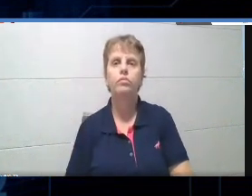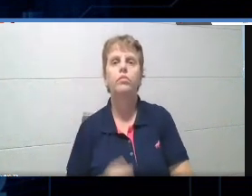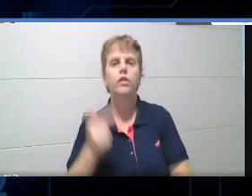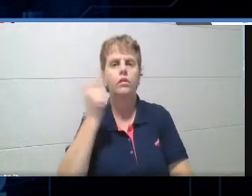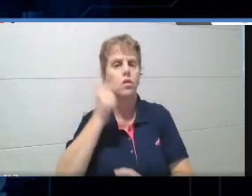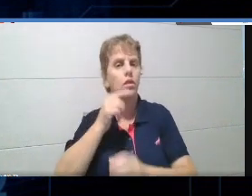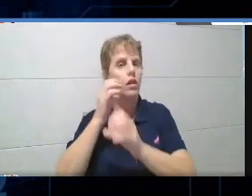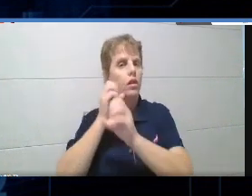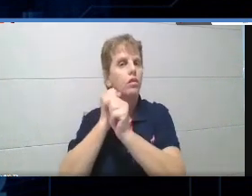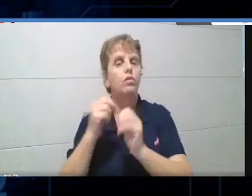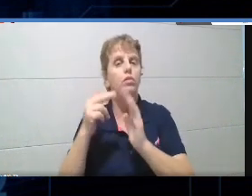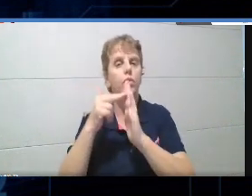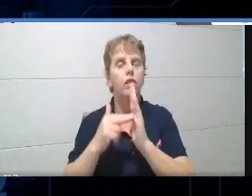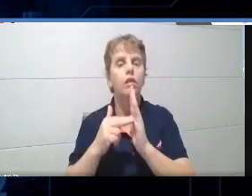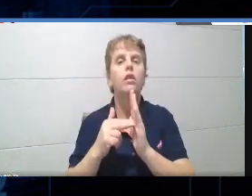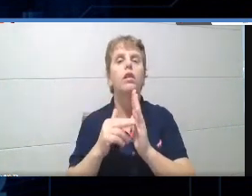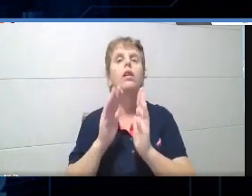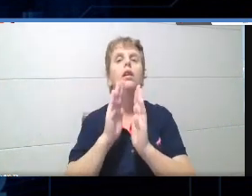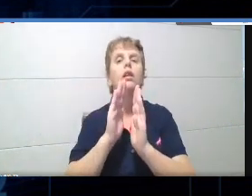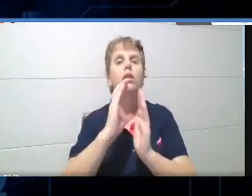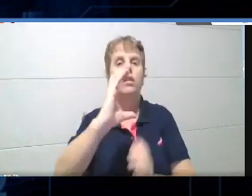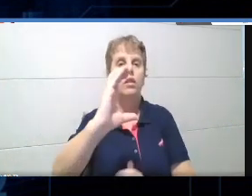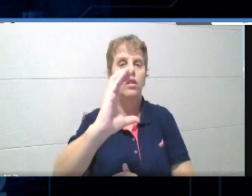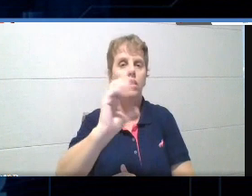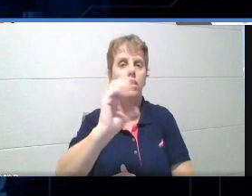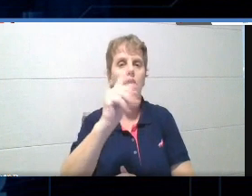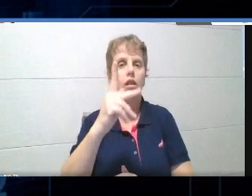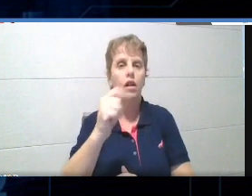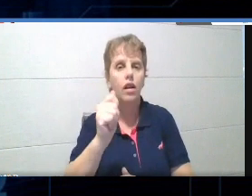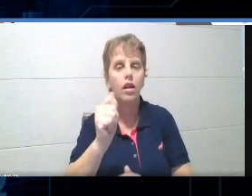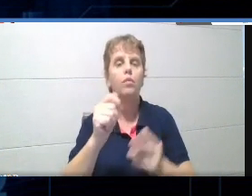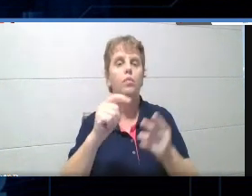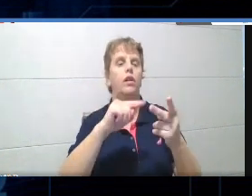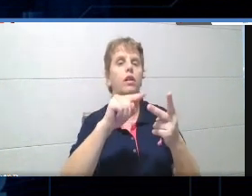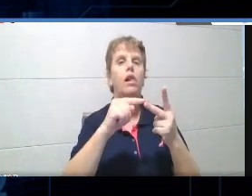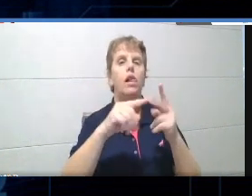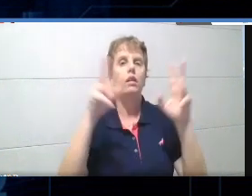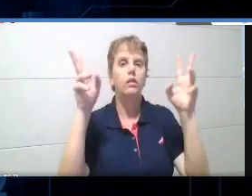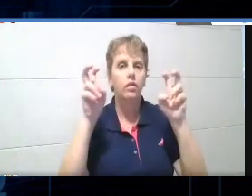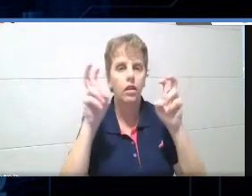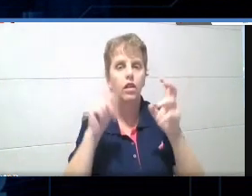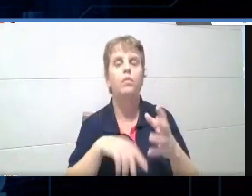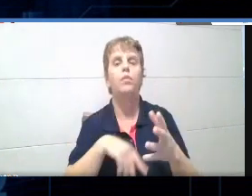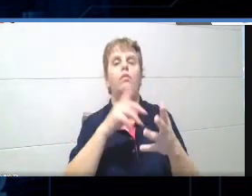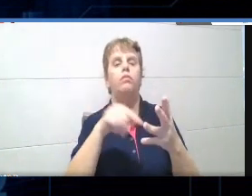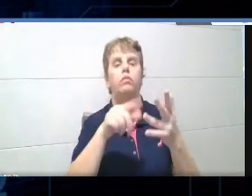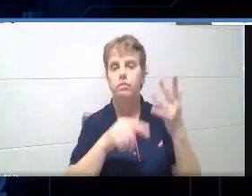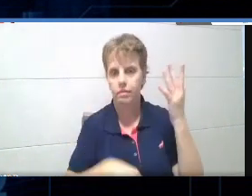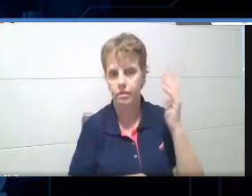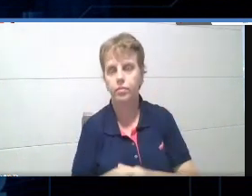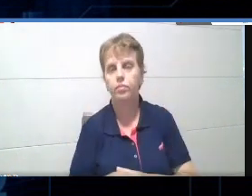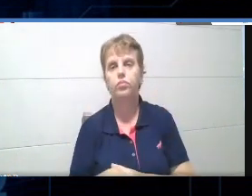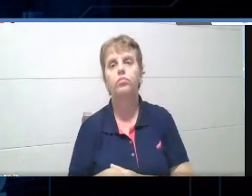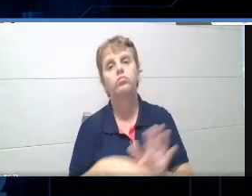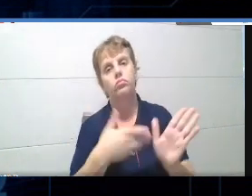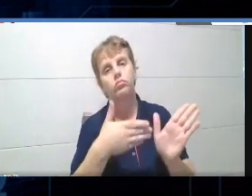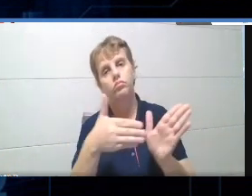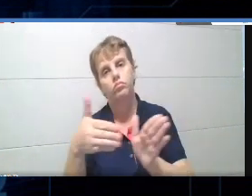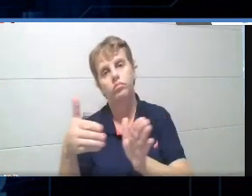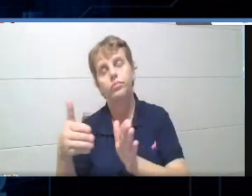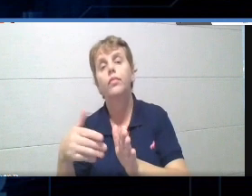aqui, capa, capa, né, título tem que ter assim, vai valer tal ponto, e assim foi, então